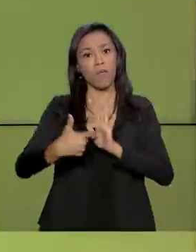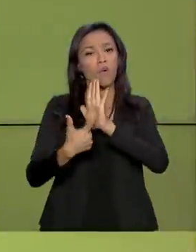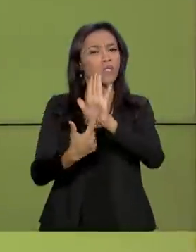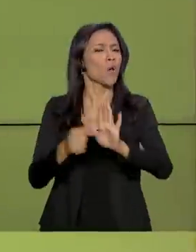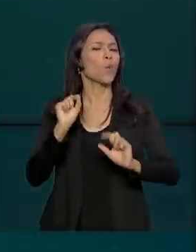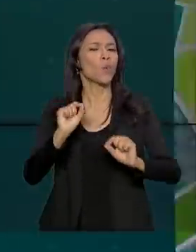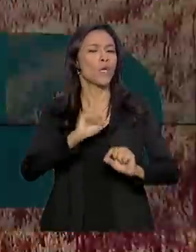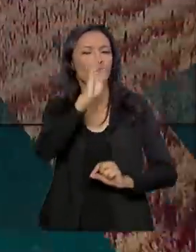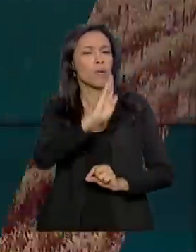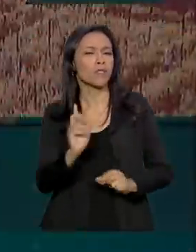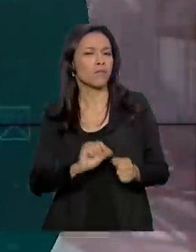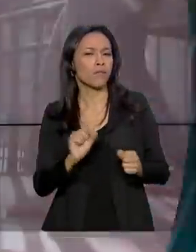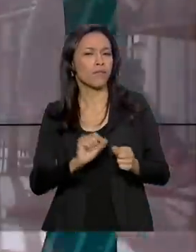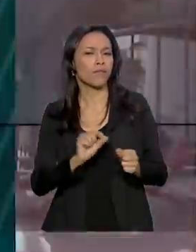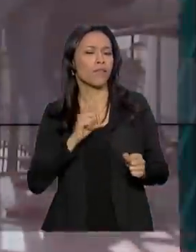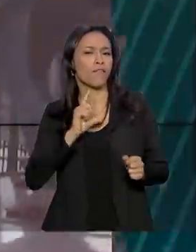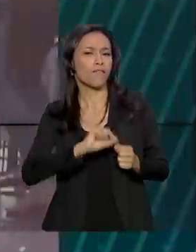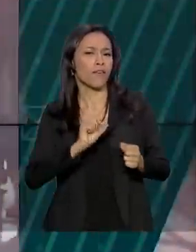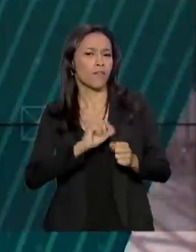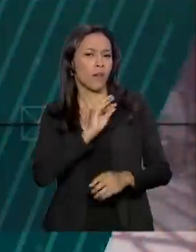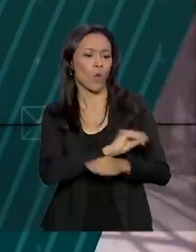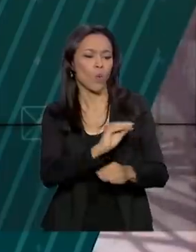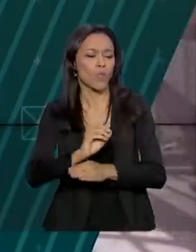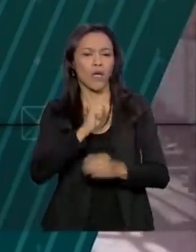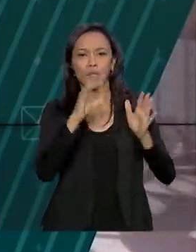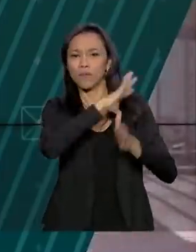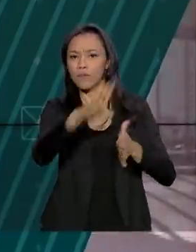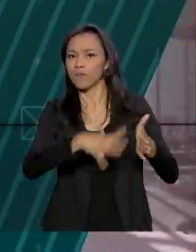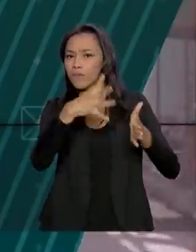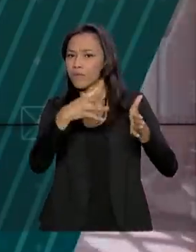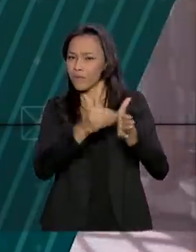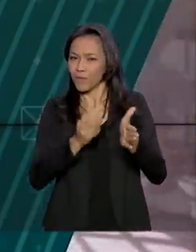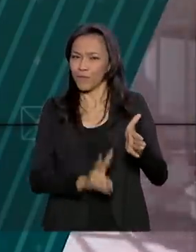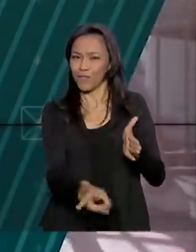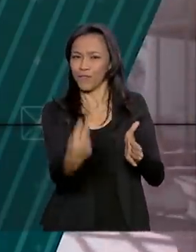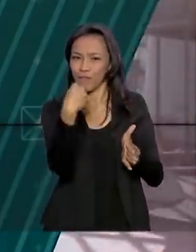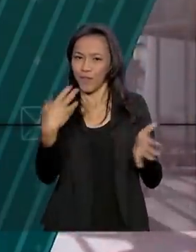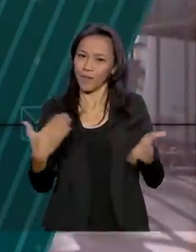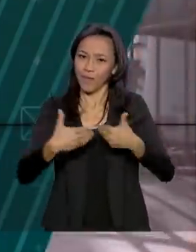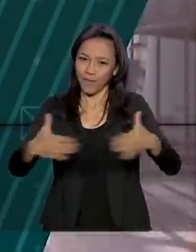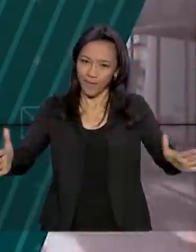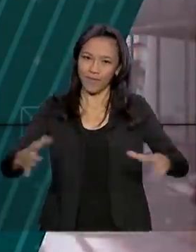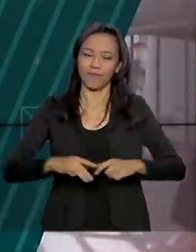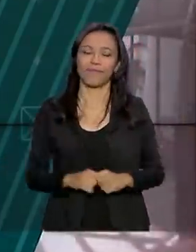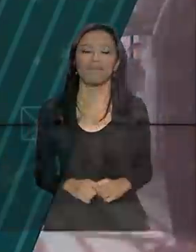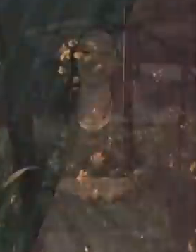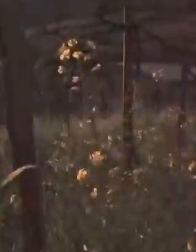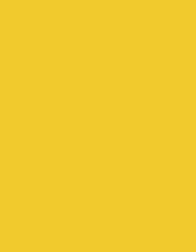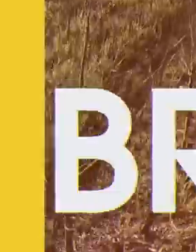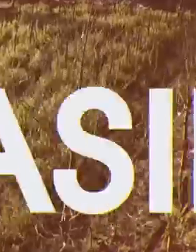o Brasil tem feito para preservar a Amazônia. Fique com a gente, o Brasil em Dia já está no ar.